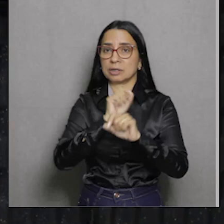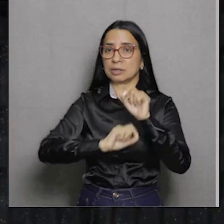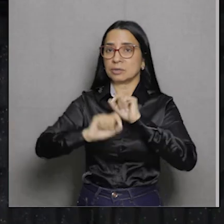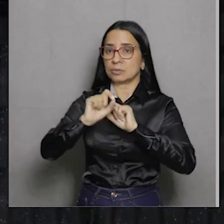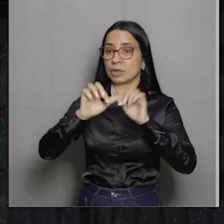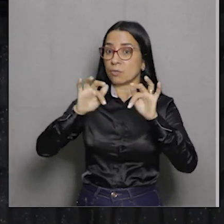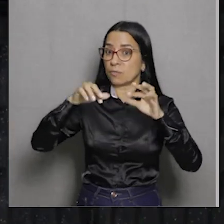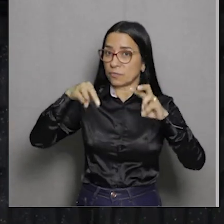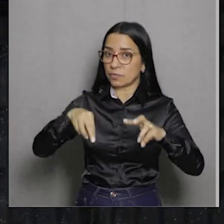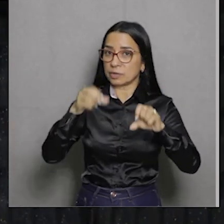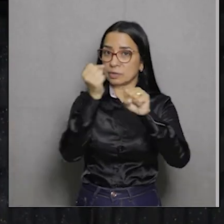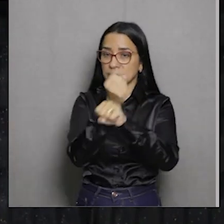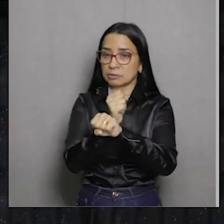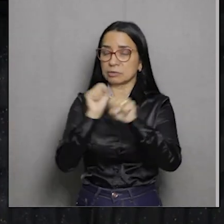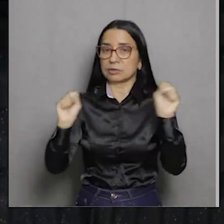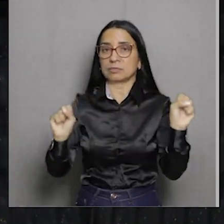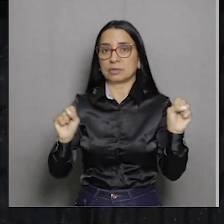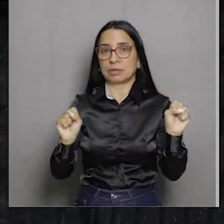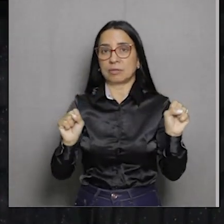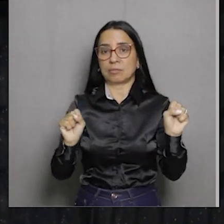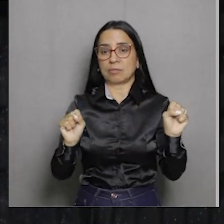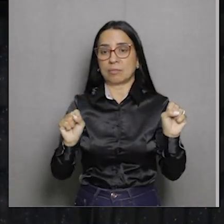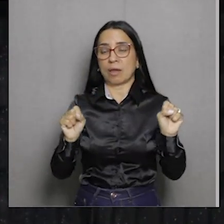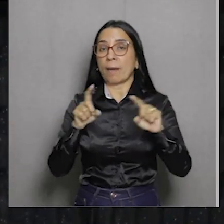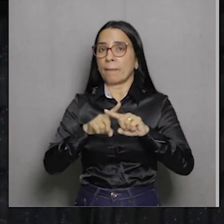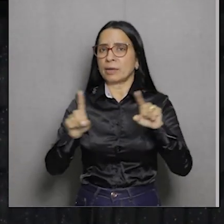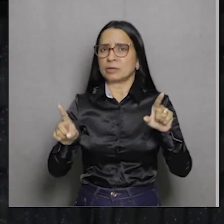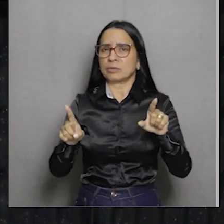que ele só ficou na conspiração.